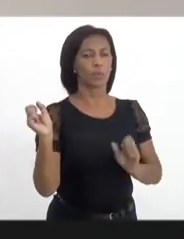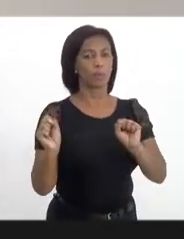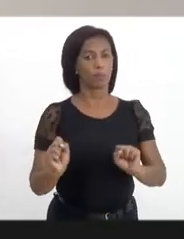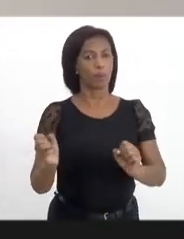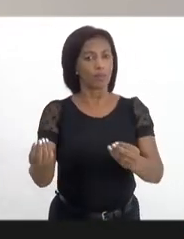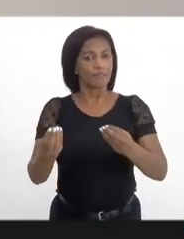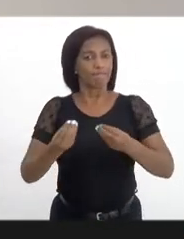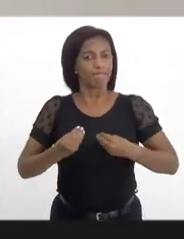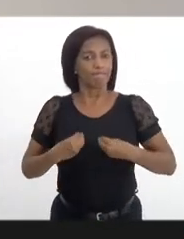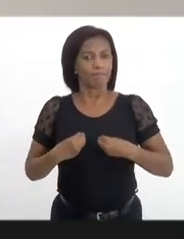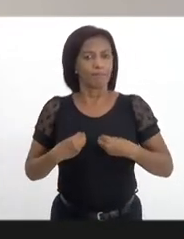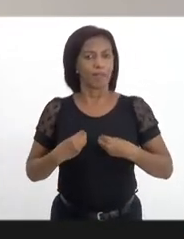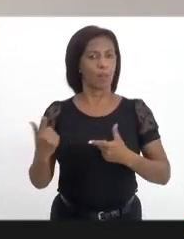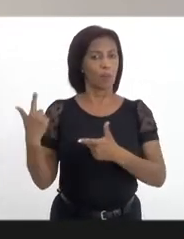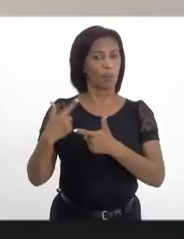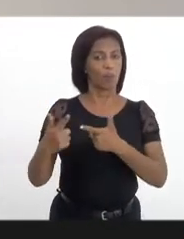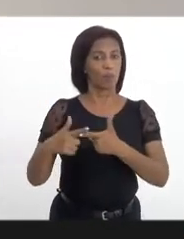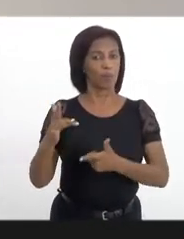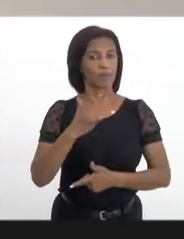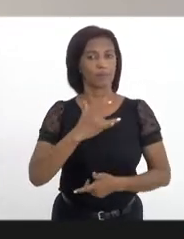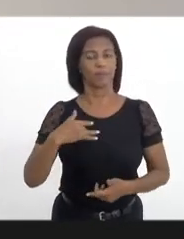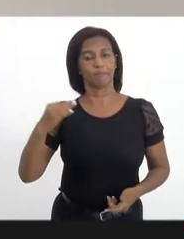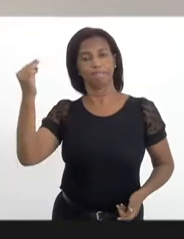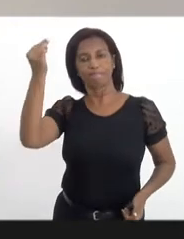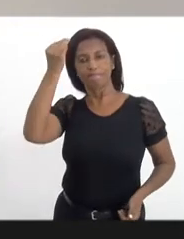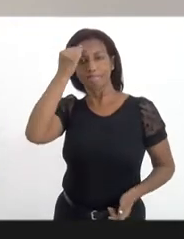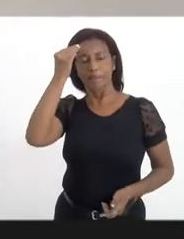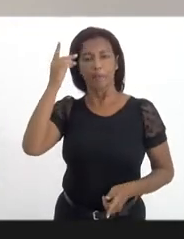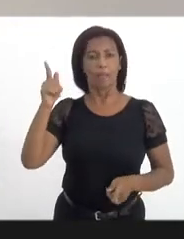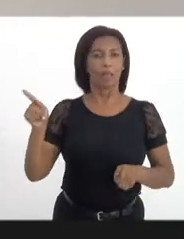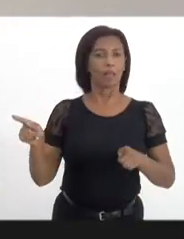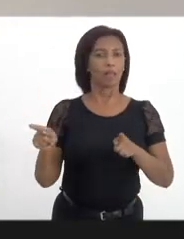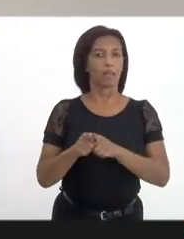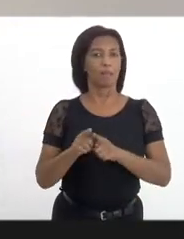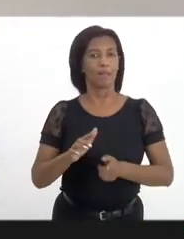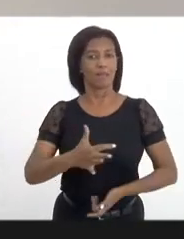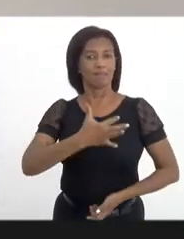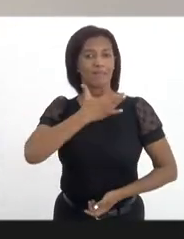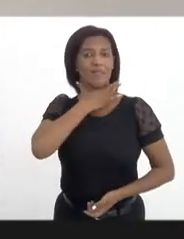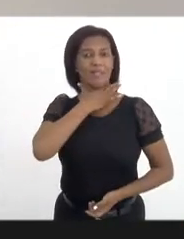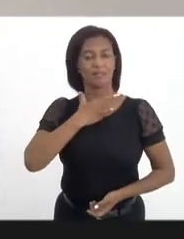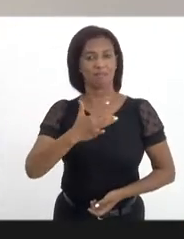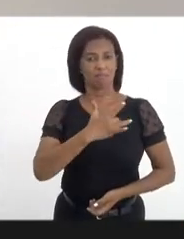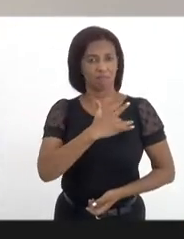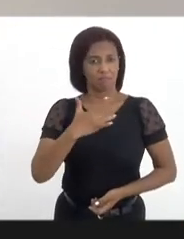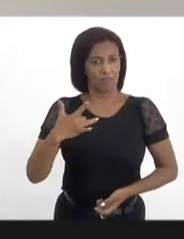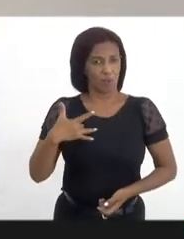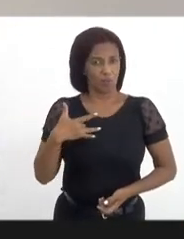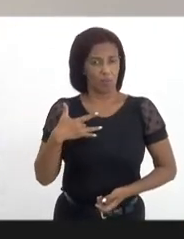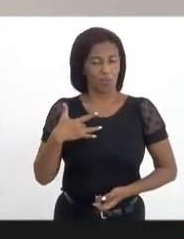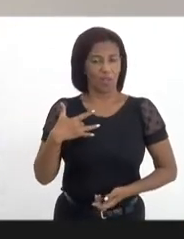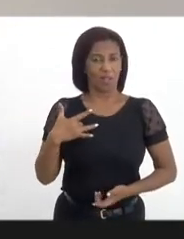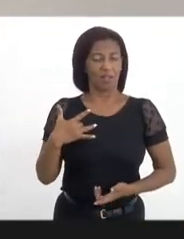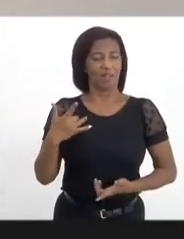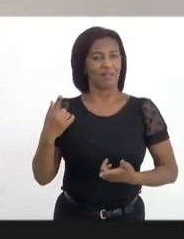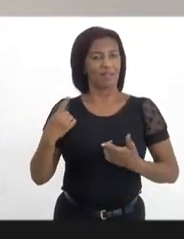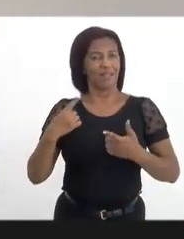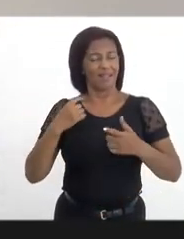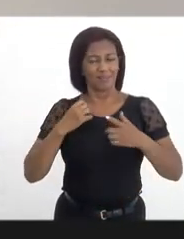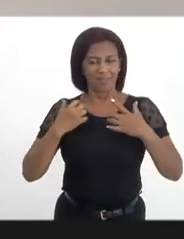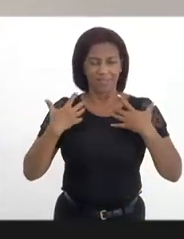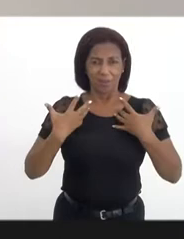trazer danos à saúde mental. Tempos de crise e emergência sanitária levam ao aumento do estresse e também da